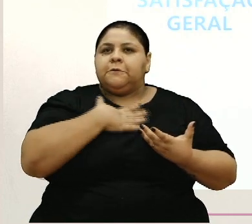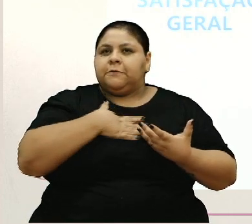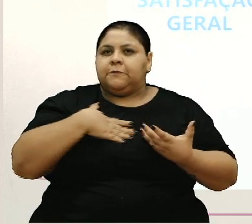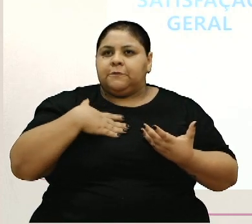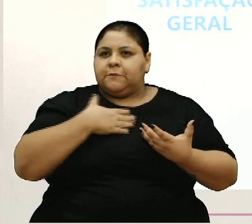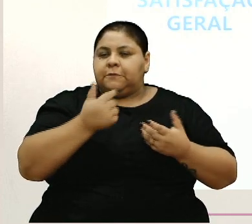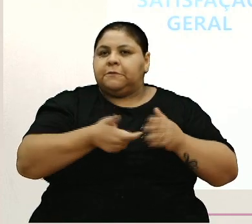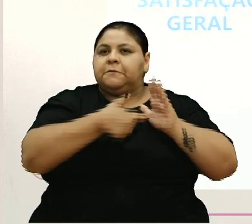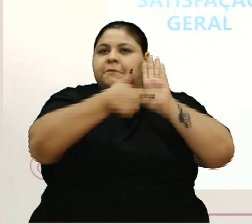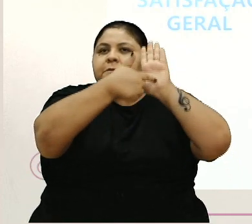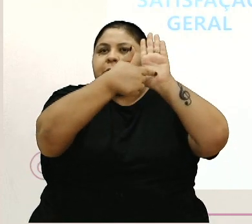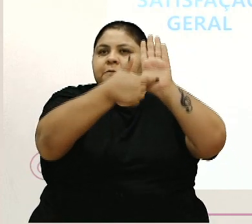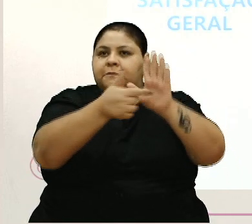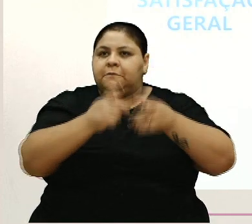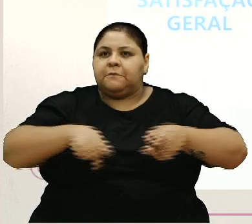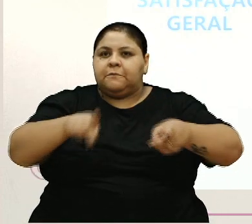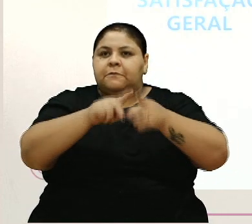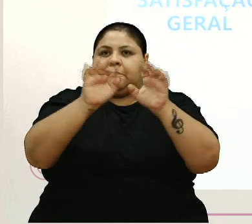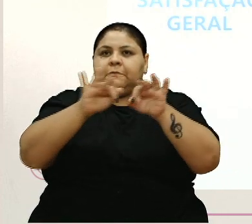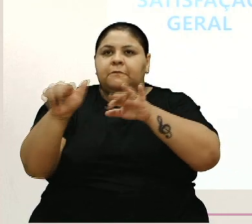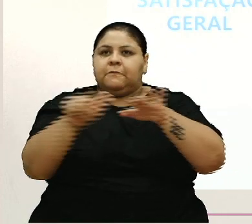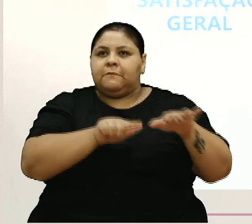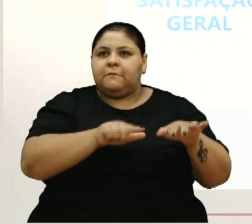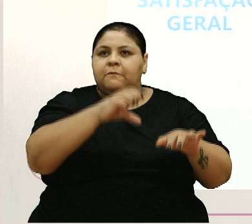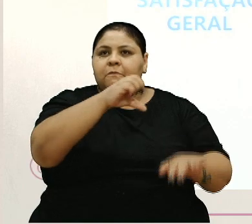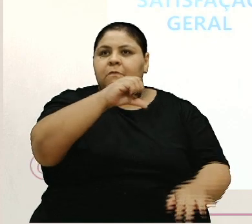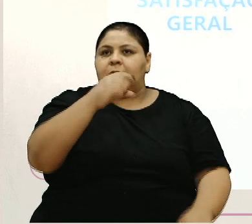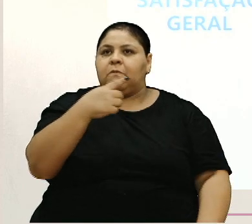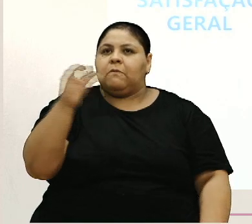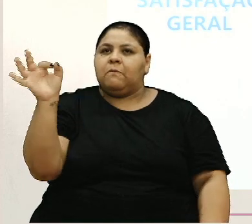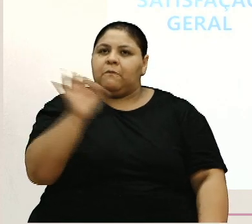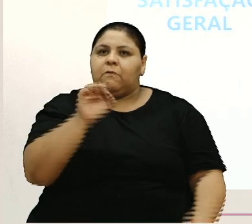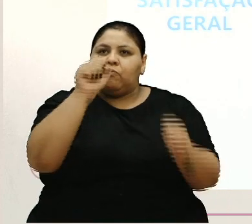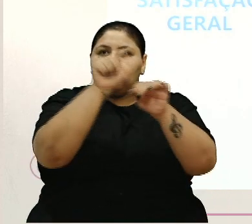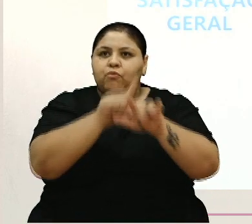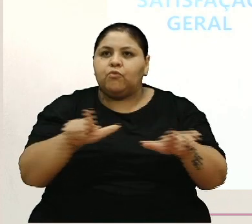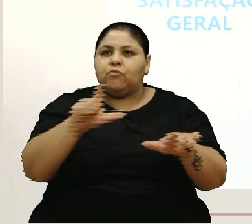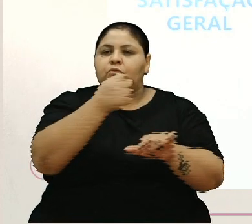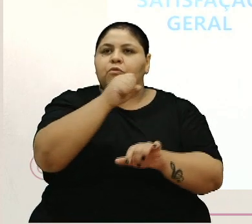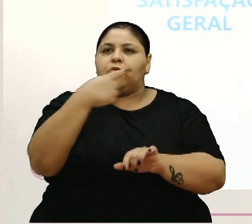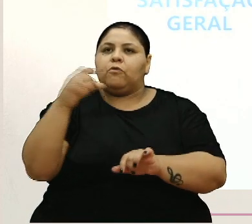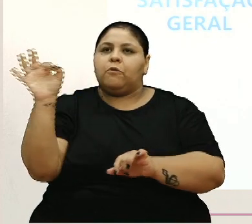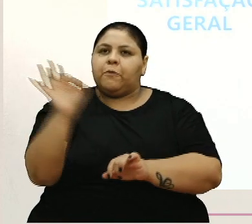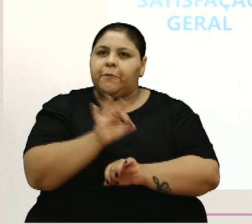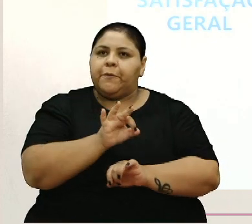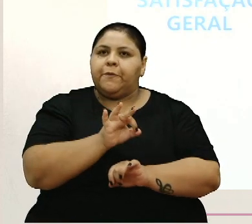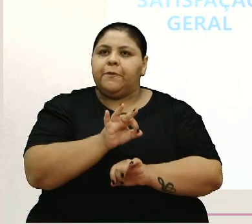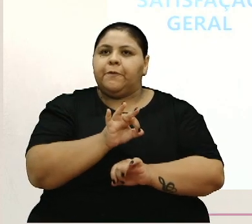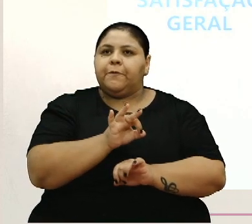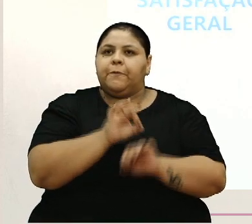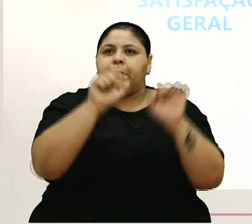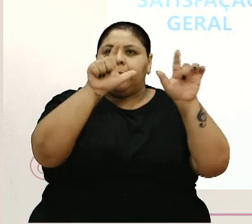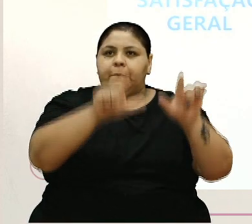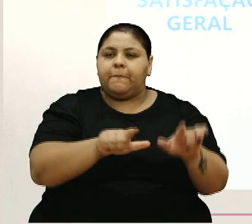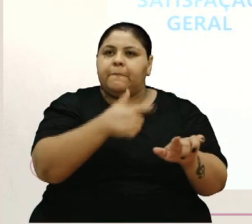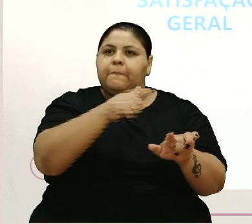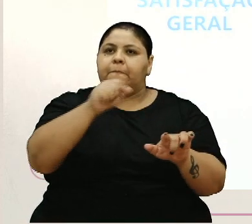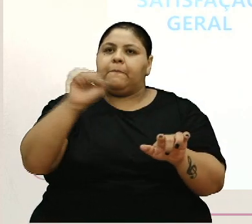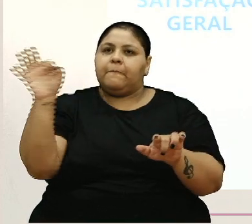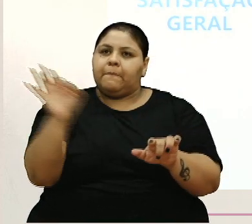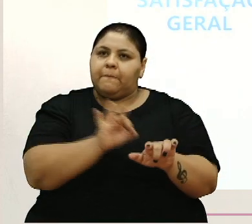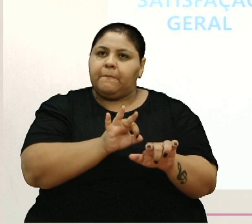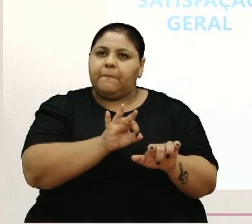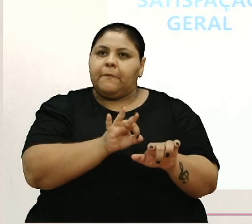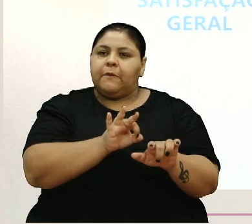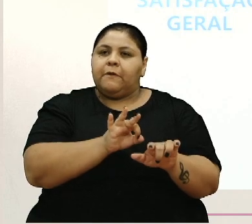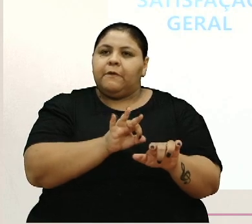do expositor com o público no final de semana foi de 91%, a limpeza 81%, o espaço distante 78%,